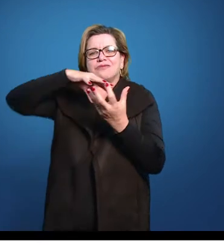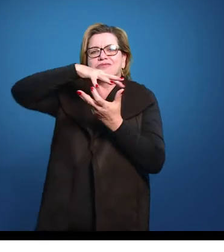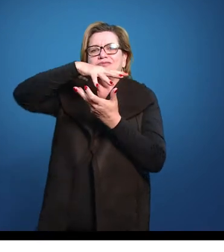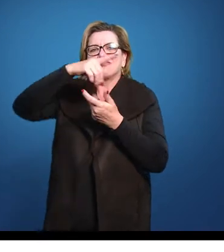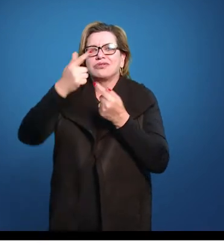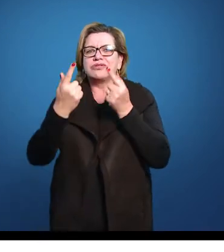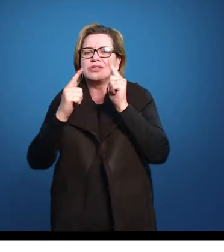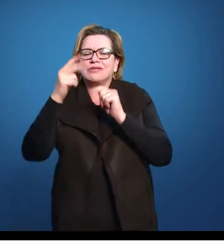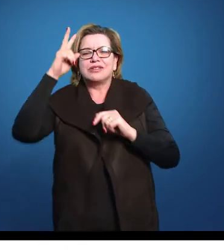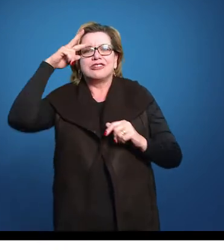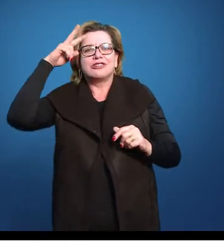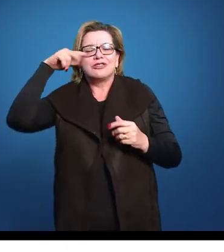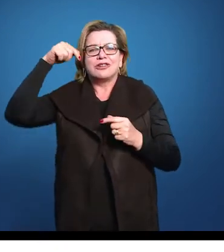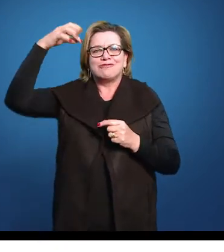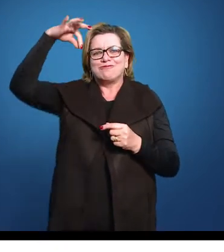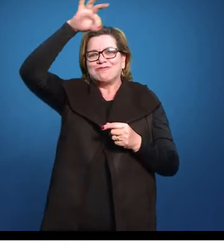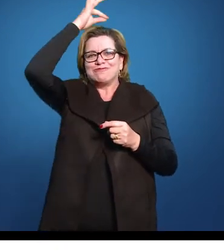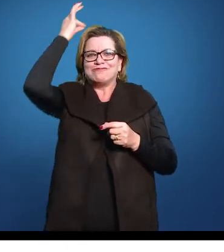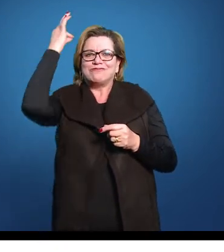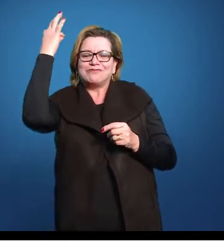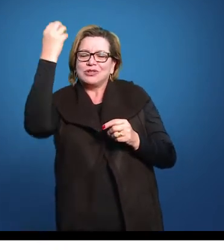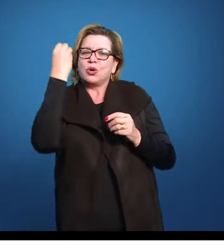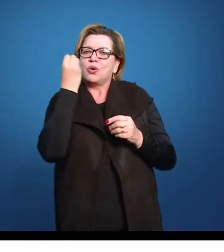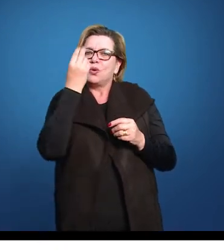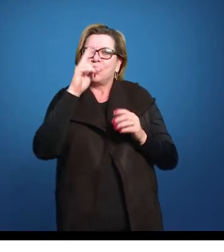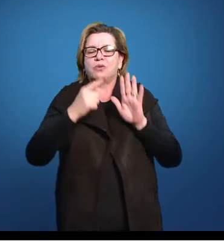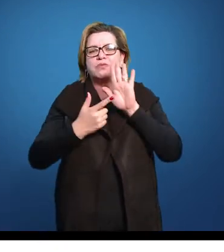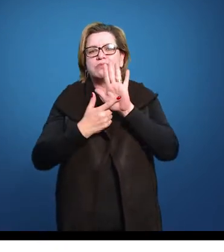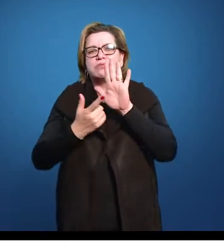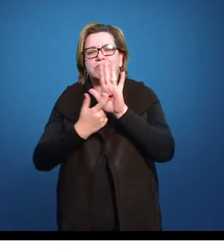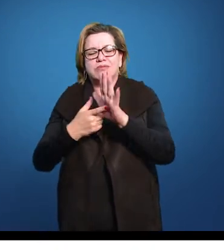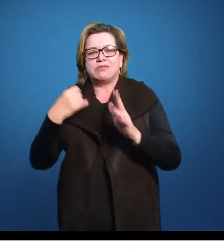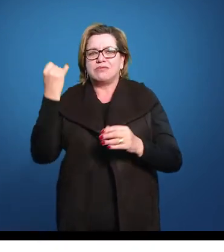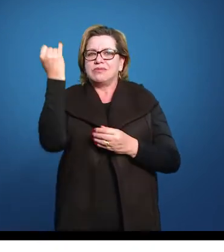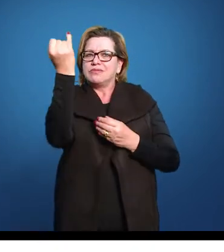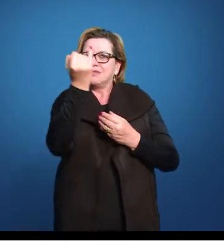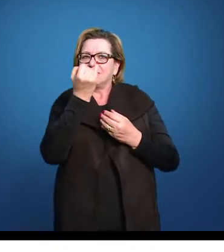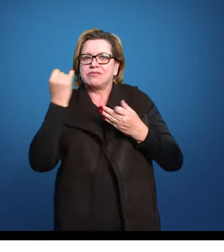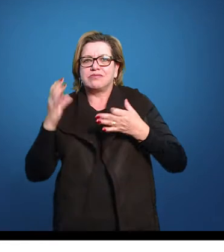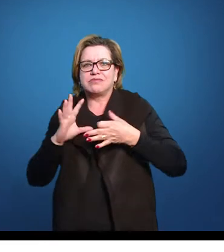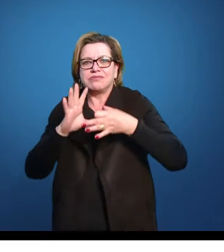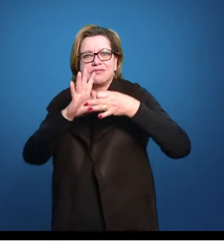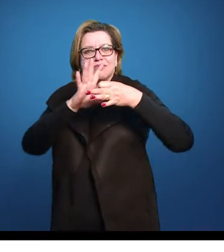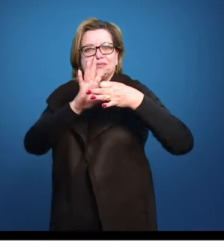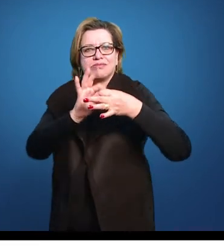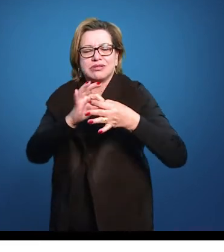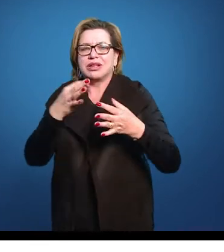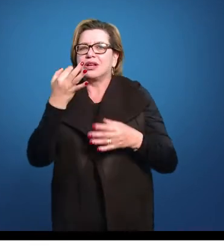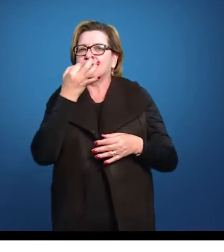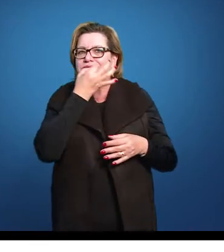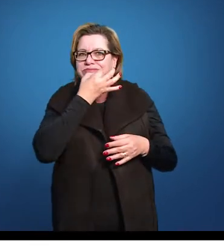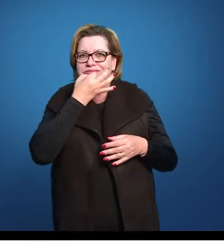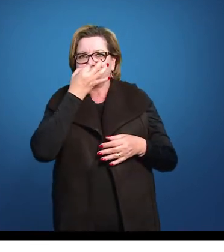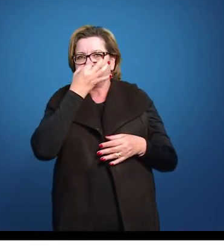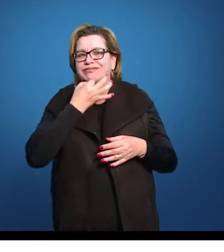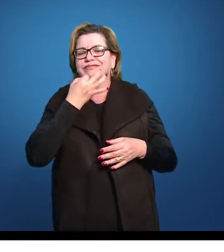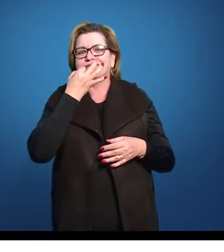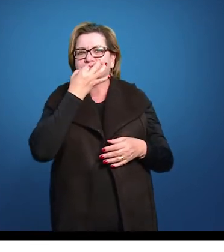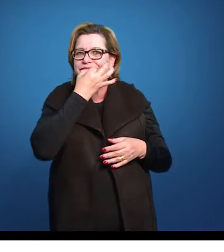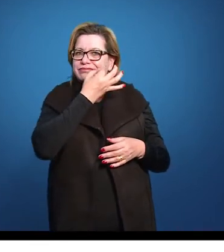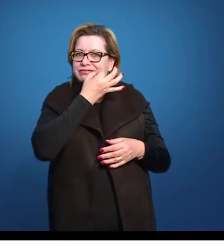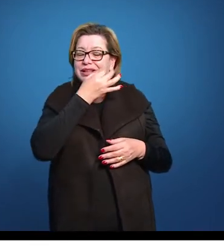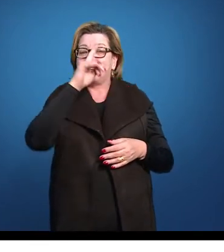santo, ou apresentar sobre a importância da comunhão para quem é cristão. Então, essas são as principais